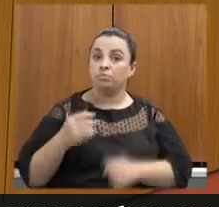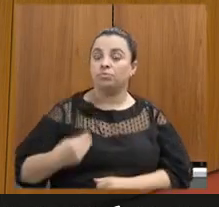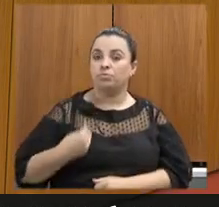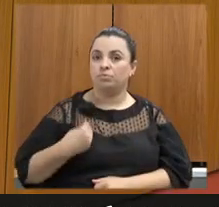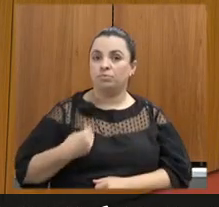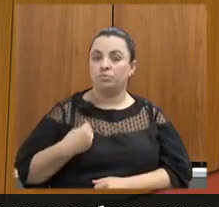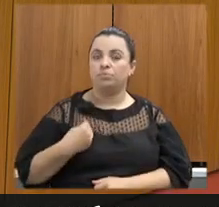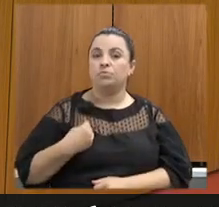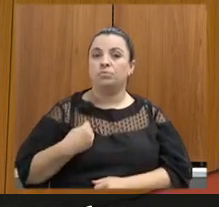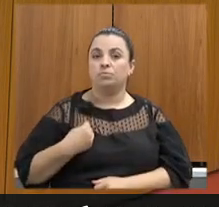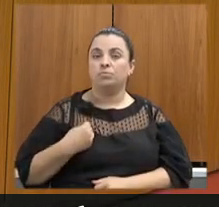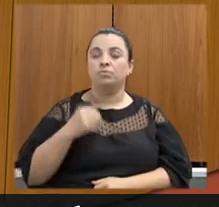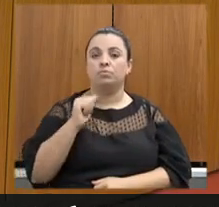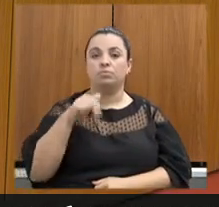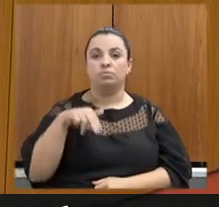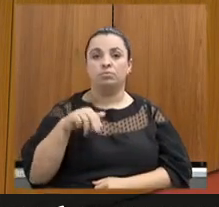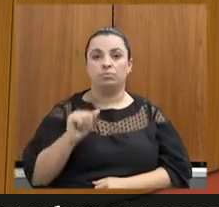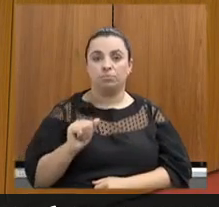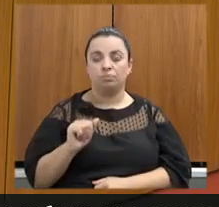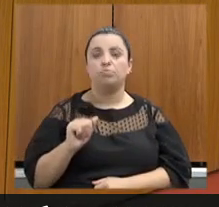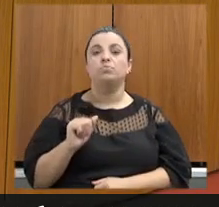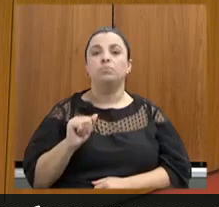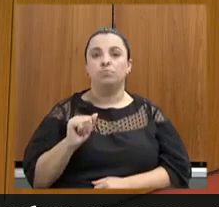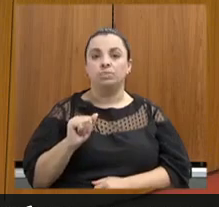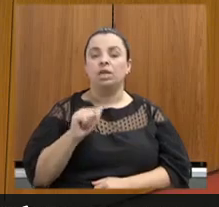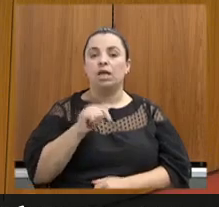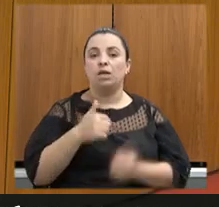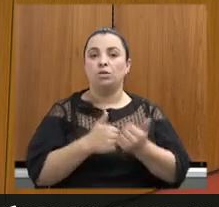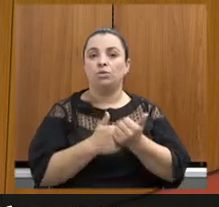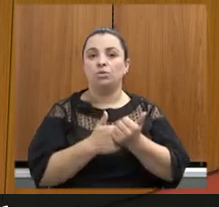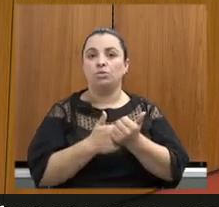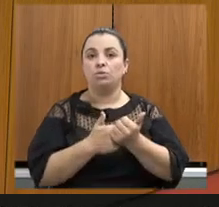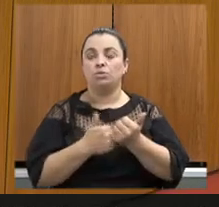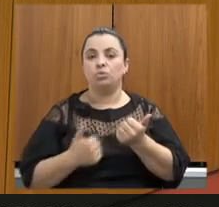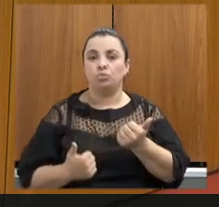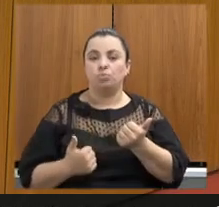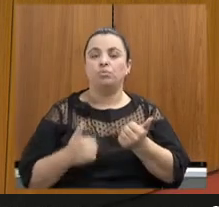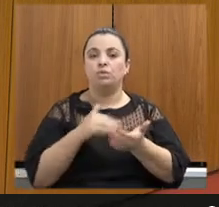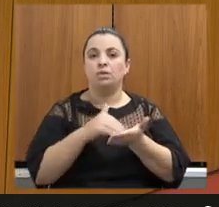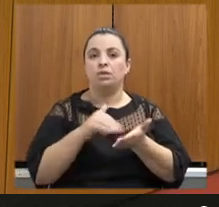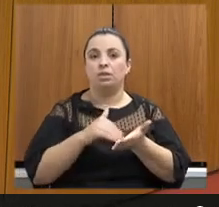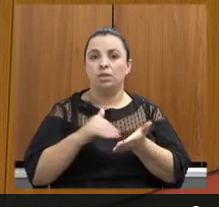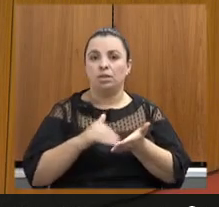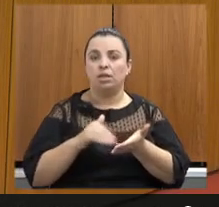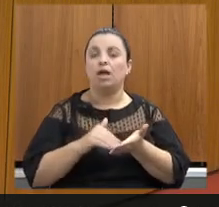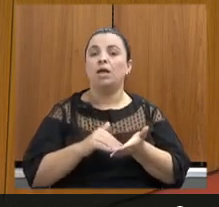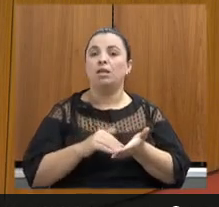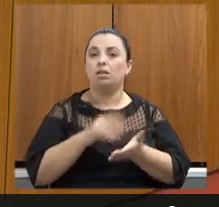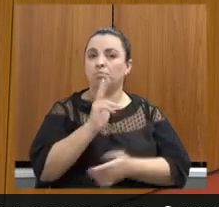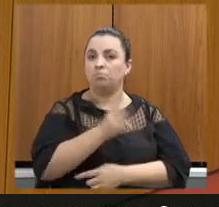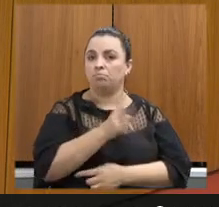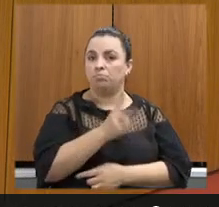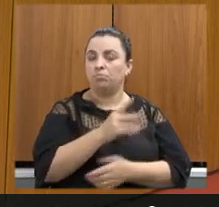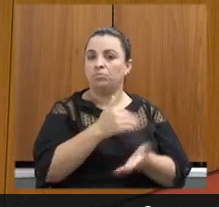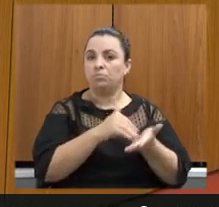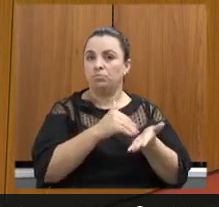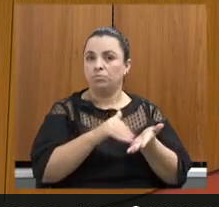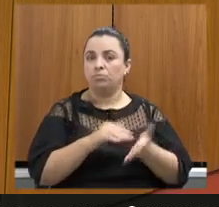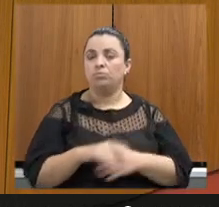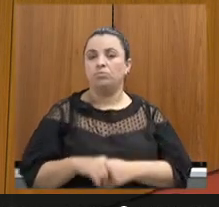Ana Carolina da Mota Dal Pazolo, subsecretária de regularização ambiental da Secretaria de Estado de Meio Ambiente e Desenvolvimento